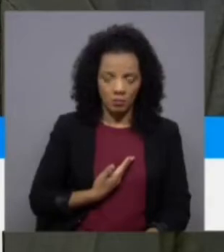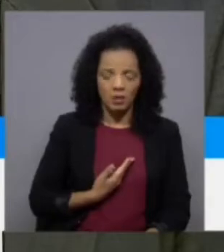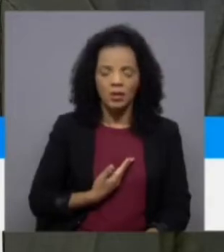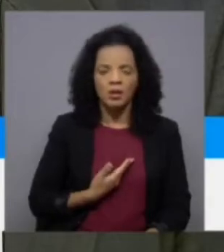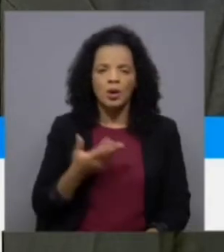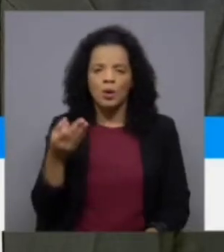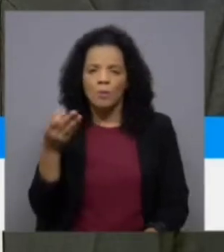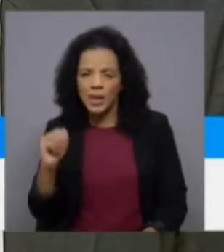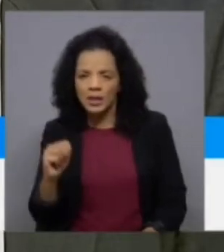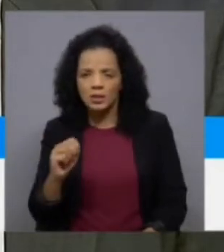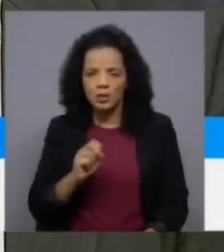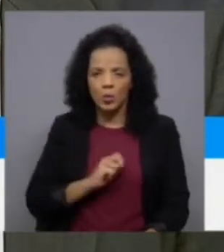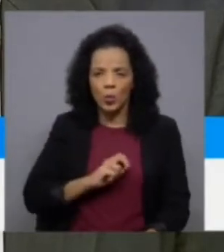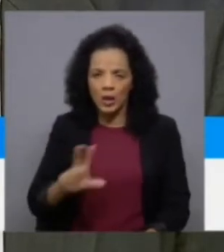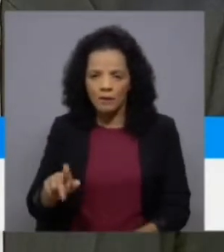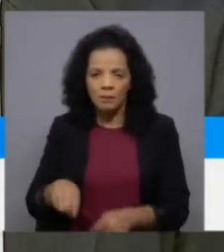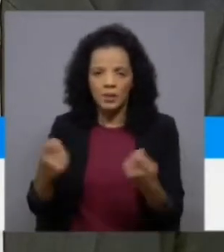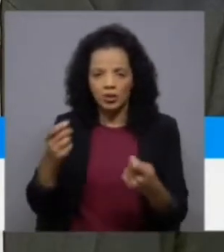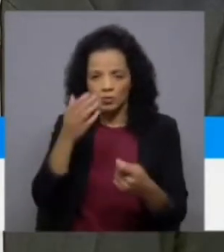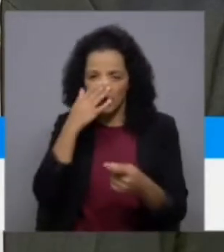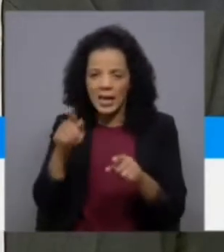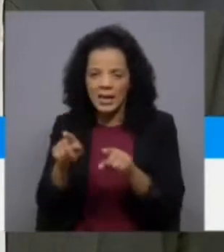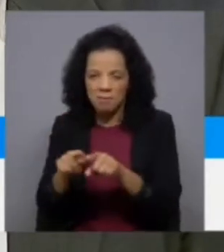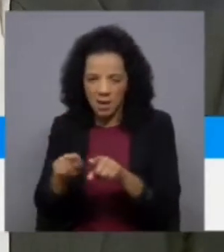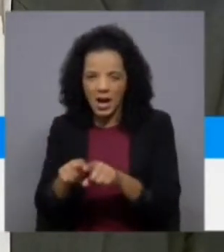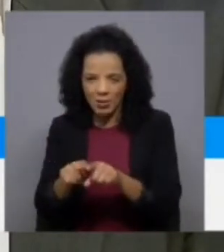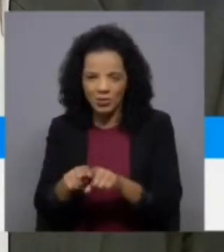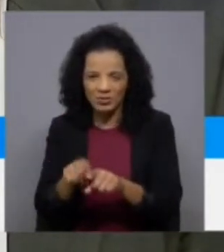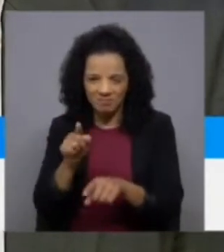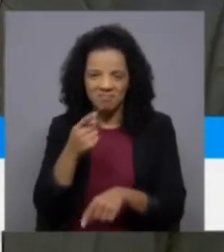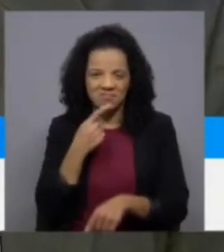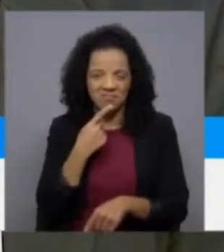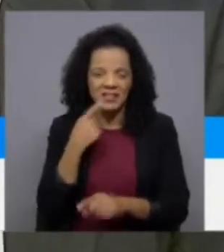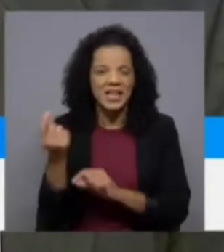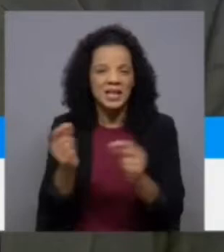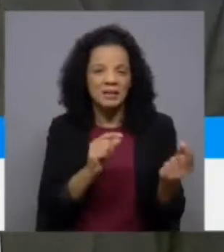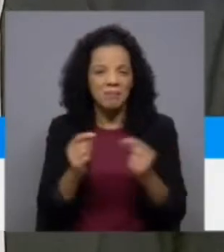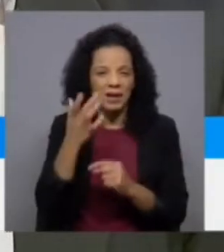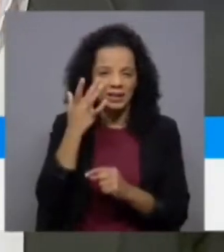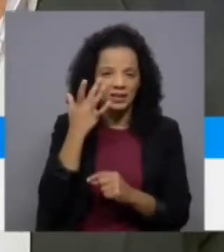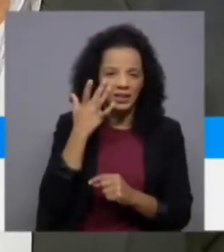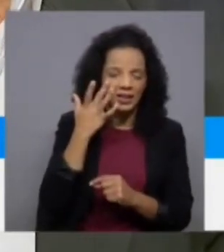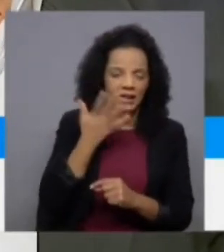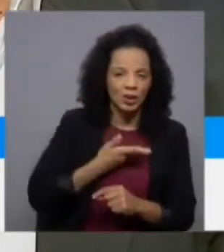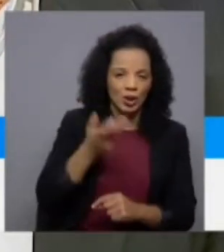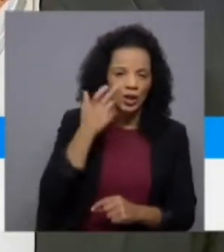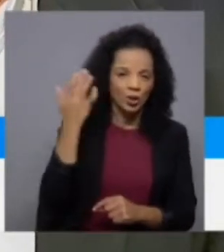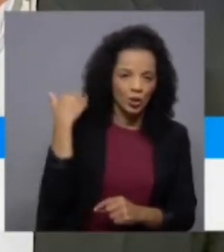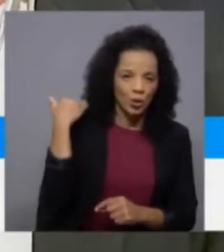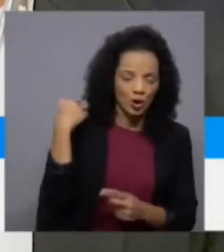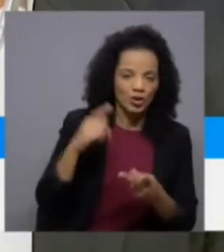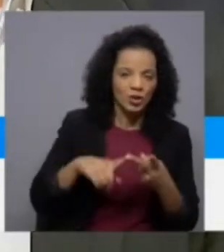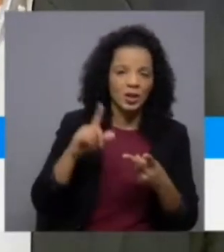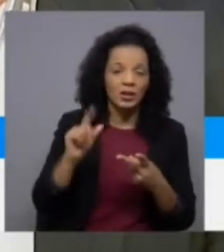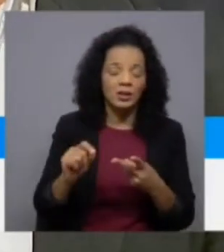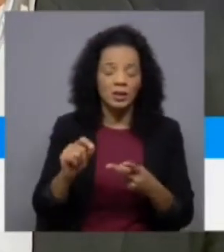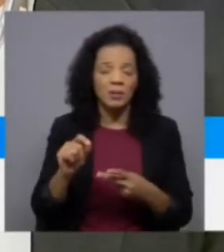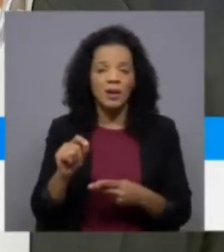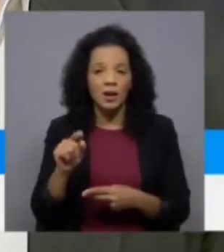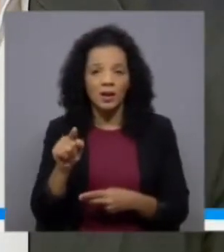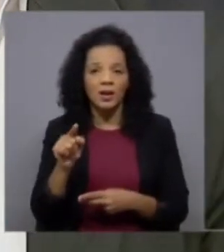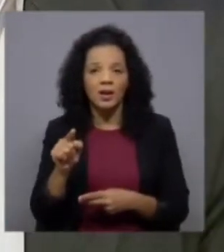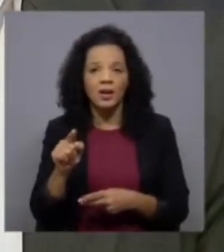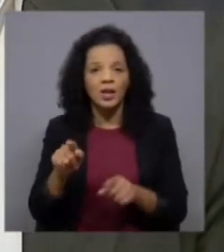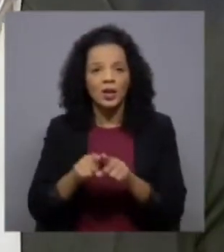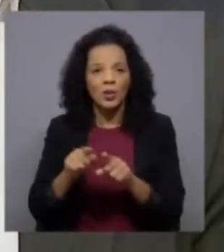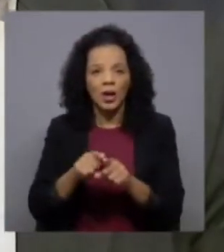o livre que são de certa forma partidos irmãos aliás viu-se o debate entre o Dr. António Costa e o Dr. Rui Tavares ali uma conversa menos do que no